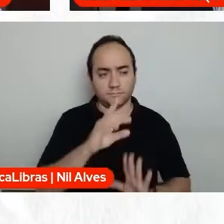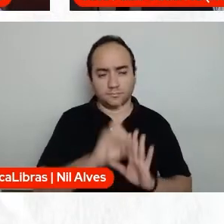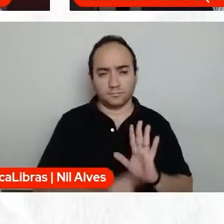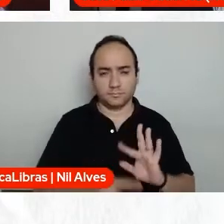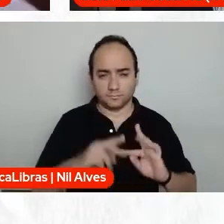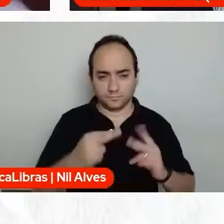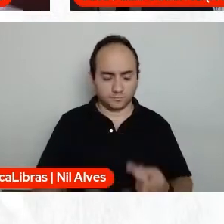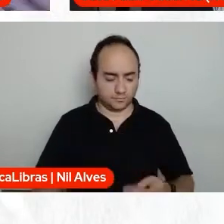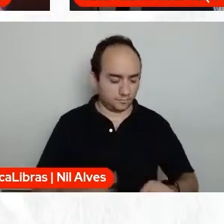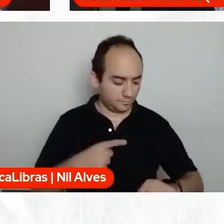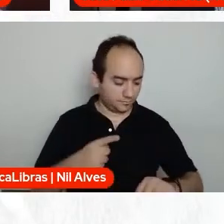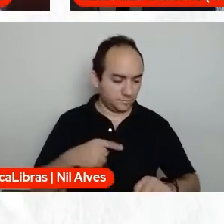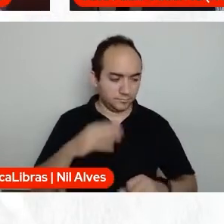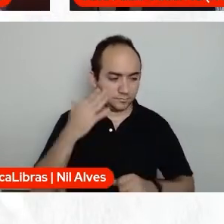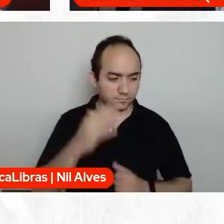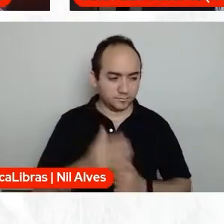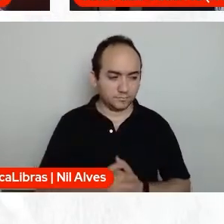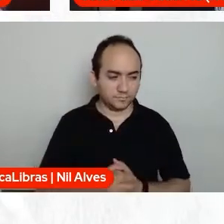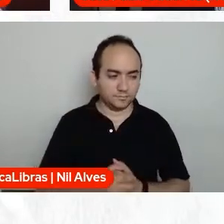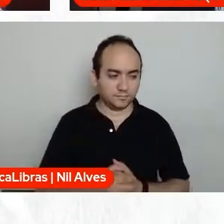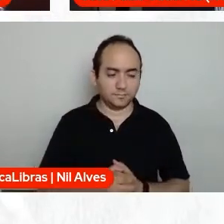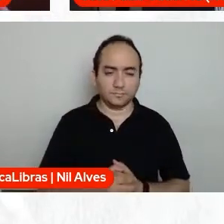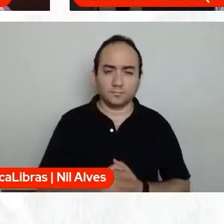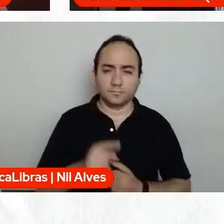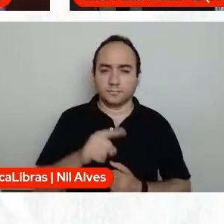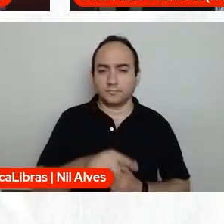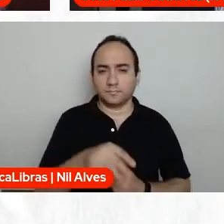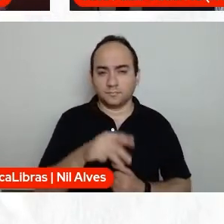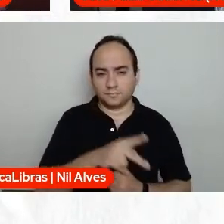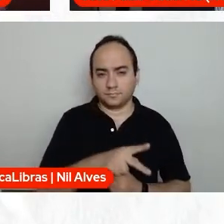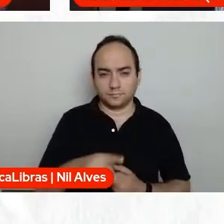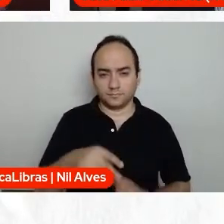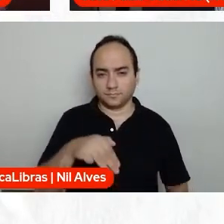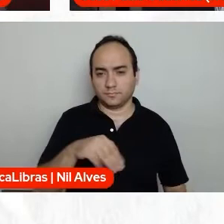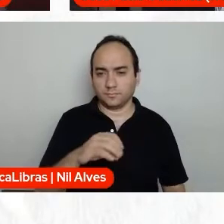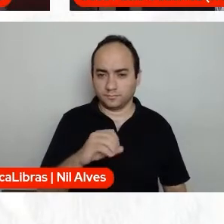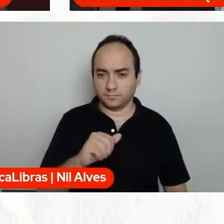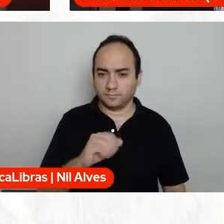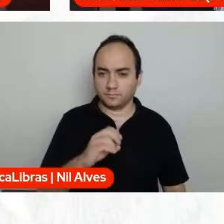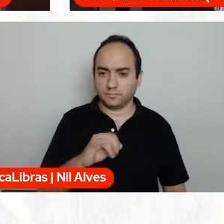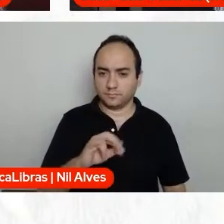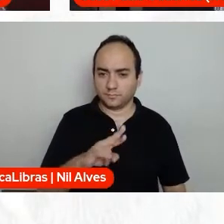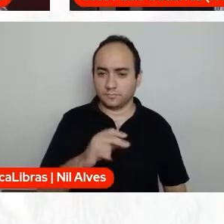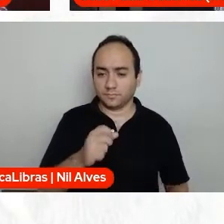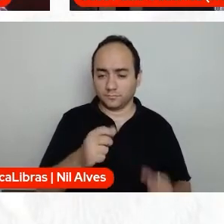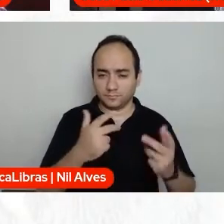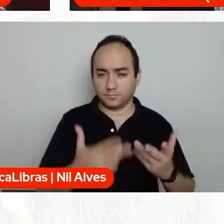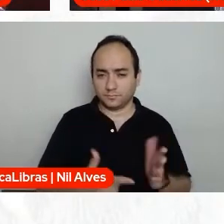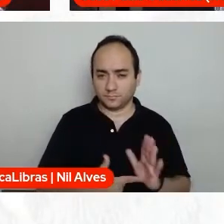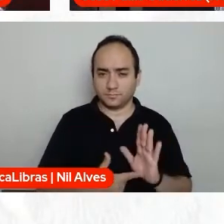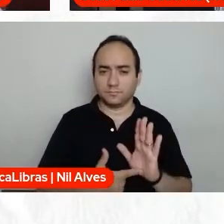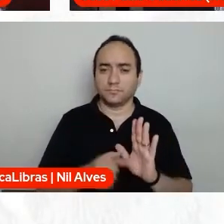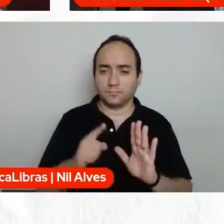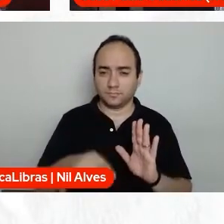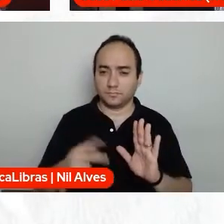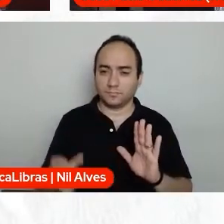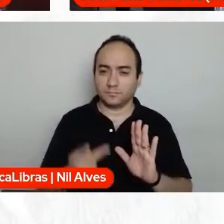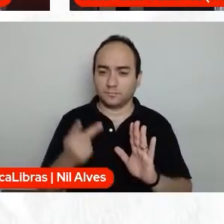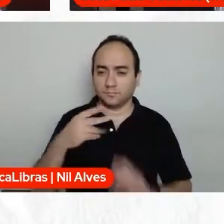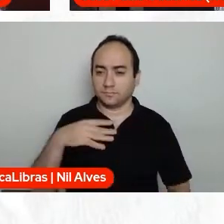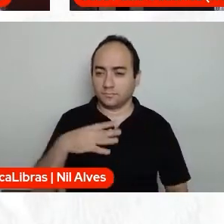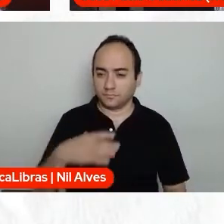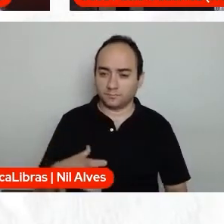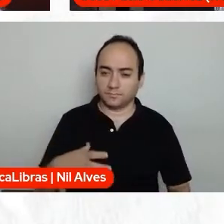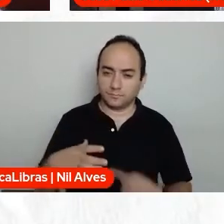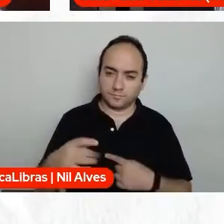Então, o professor Moacir traz esse destaque para isso, né? E a valorização da ética, né?